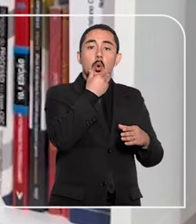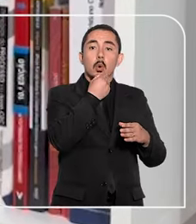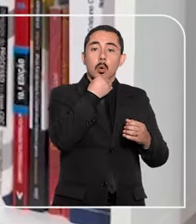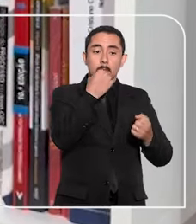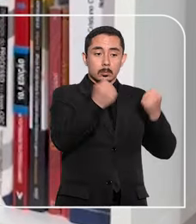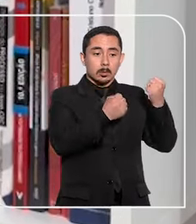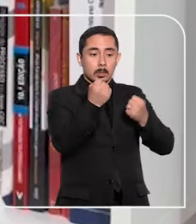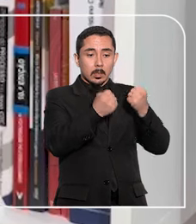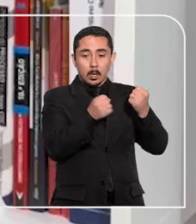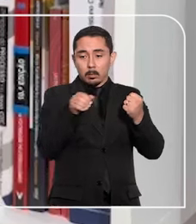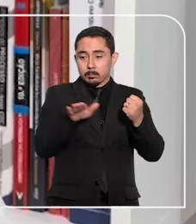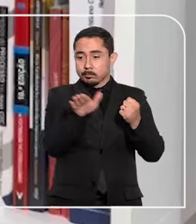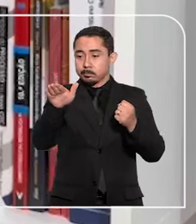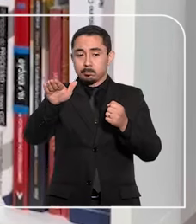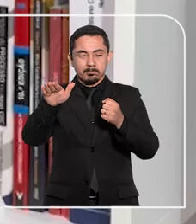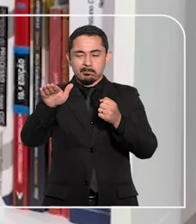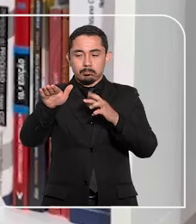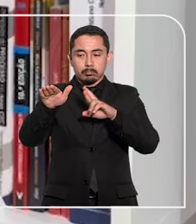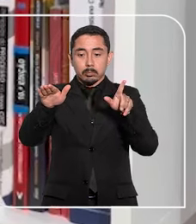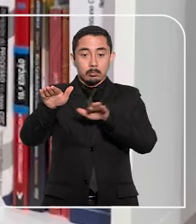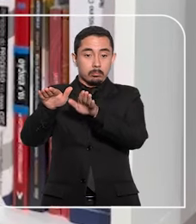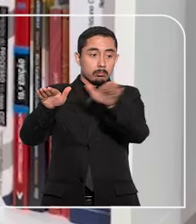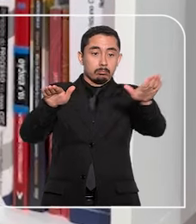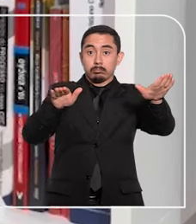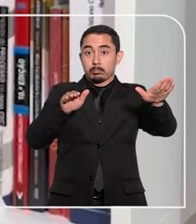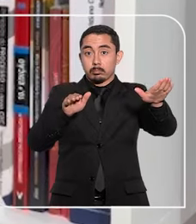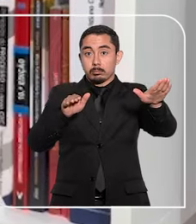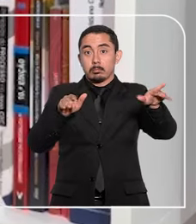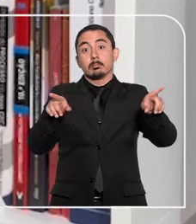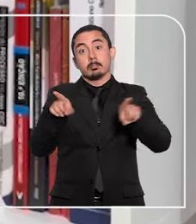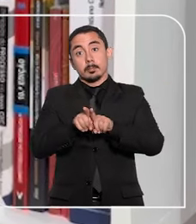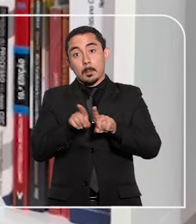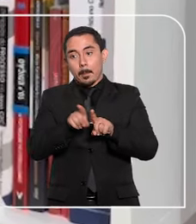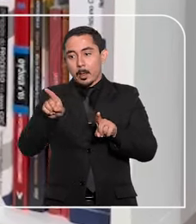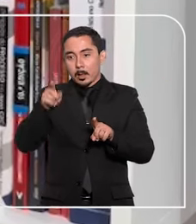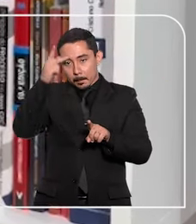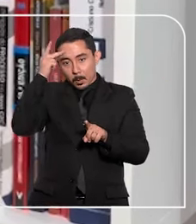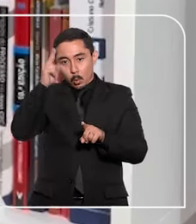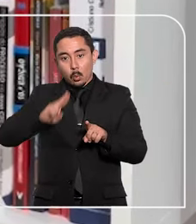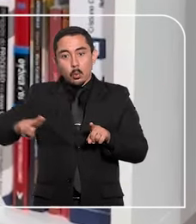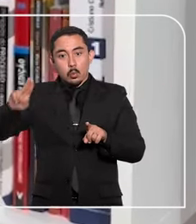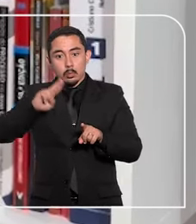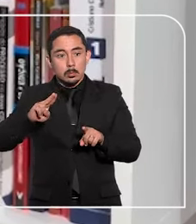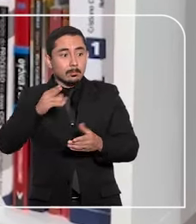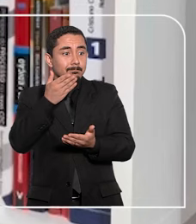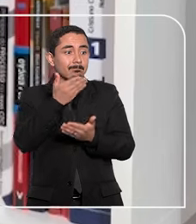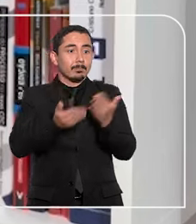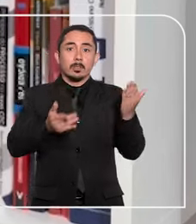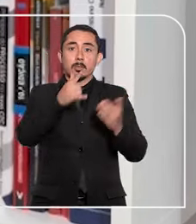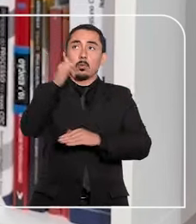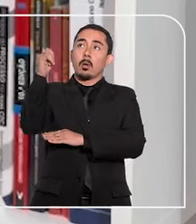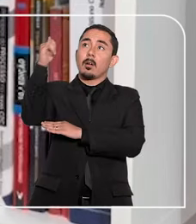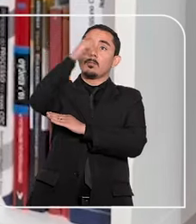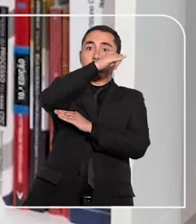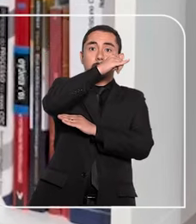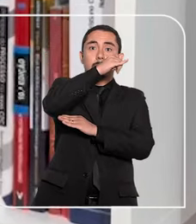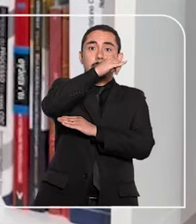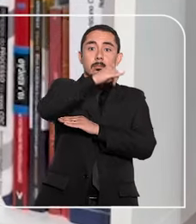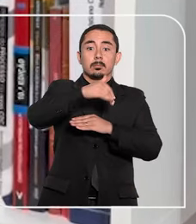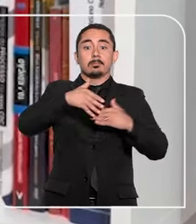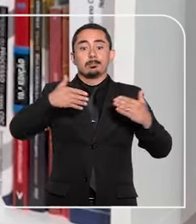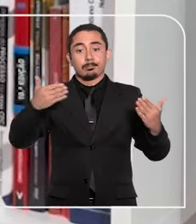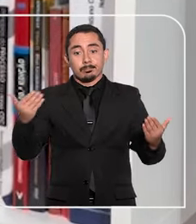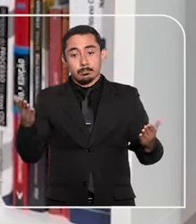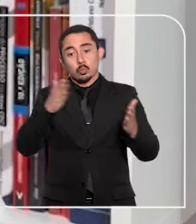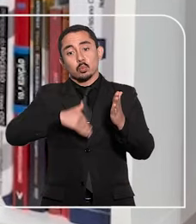aplicativo ter pegado um trajeto equivocado e fez com que o usuário, o passageiro, perdesse um voo